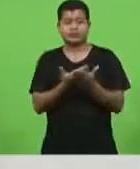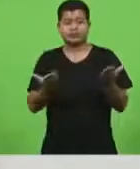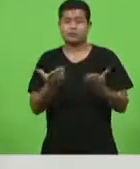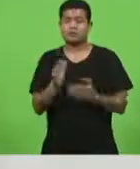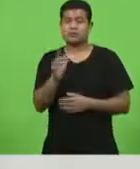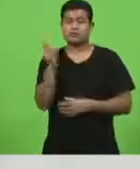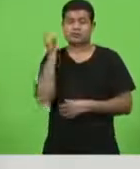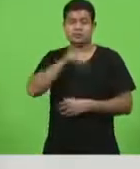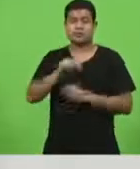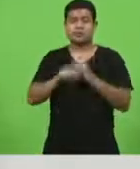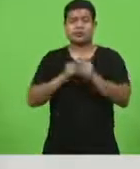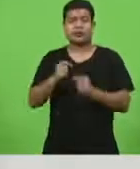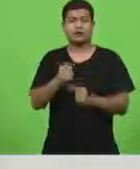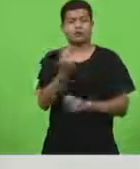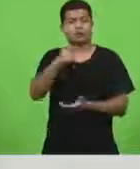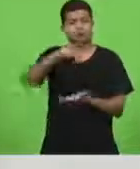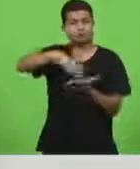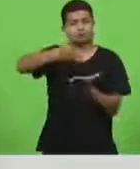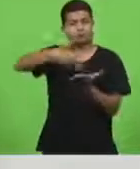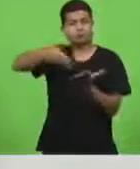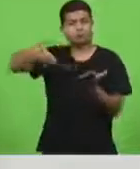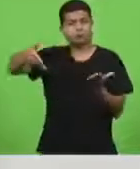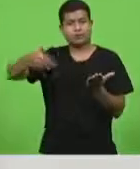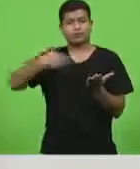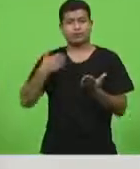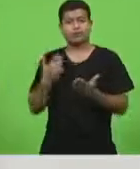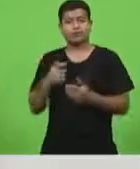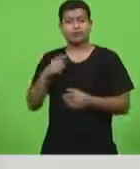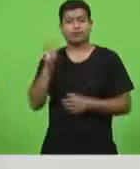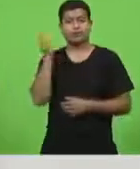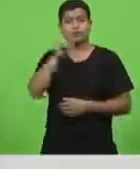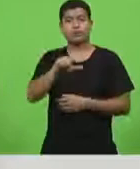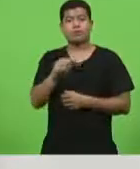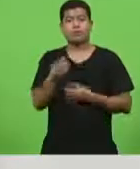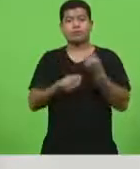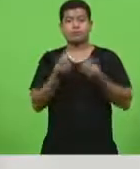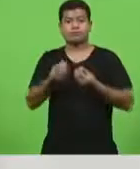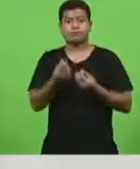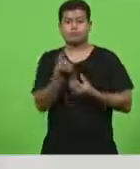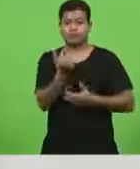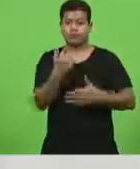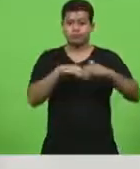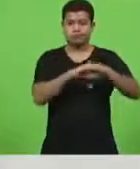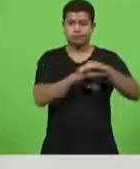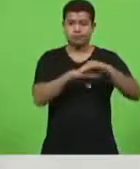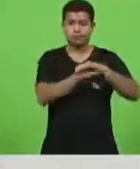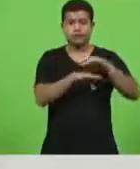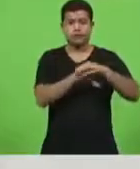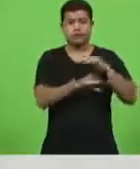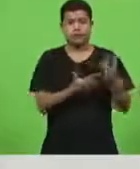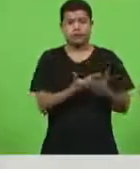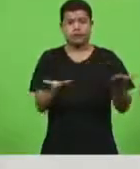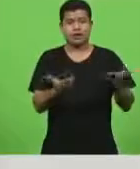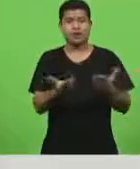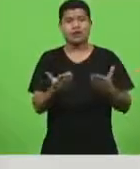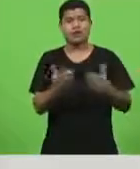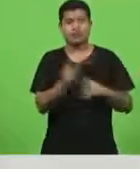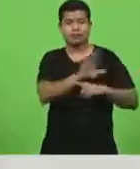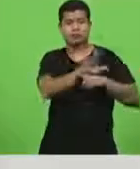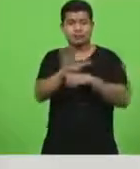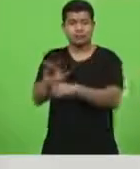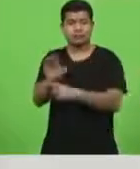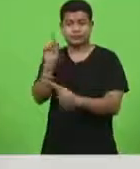crédito para isso foi criado um fundo de aval para empresas de turismo que todos